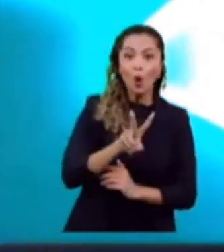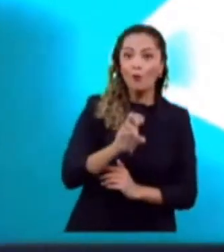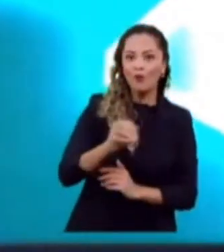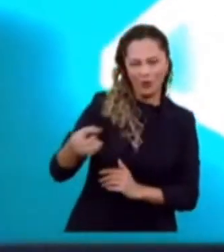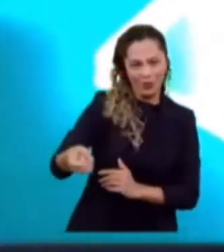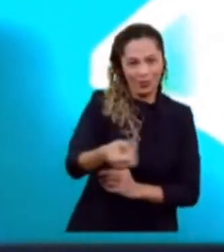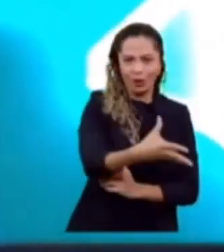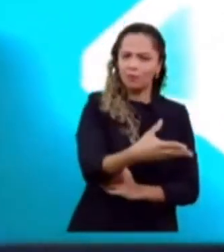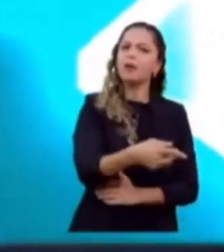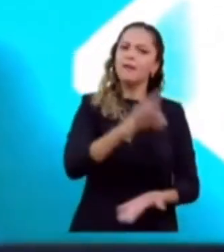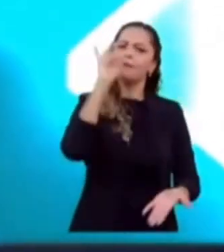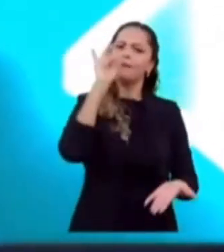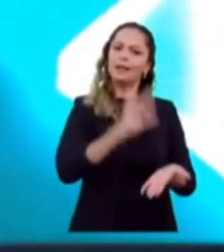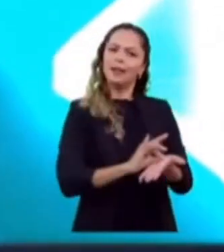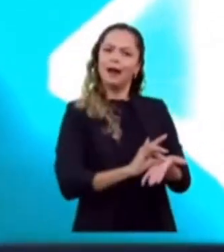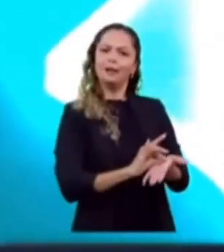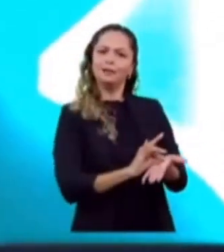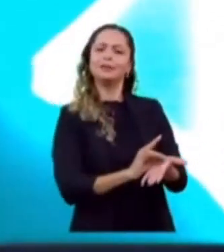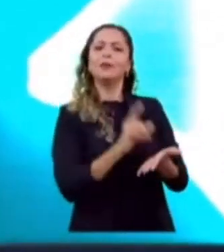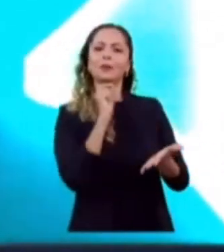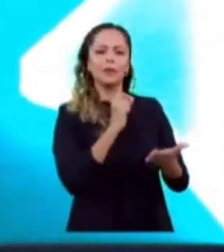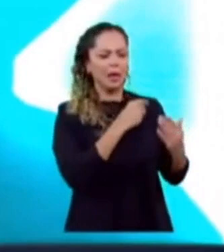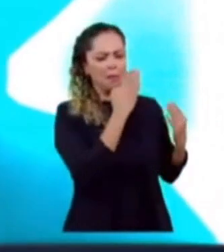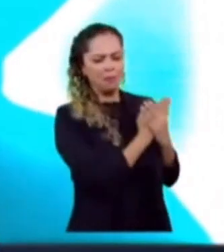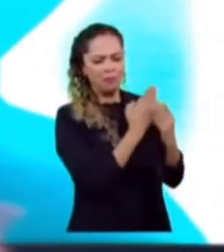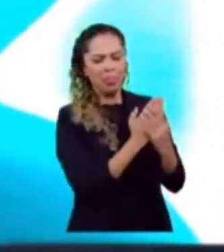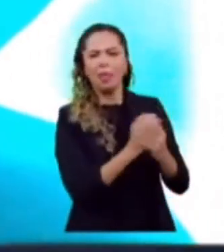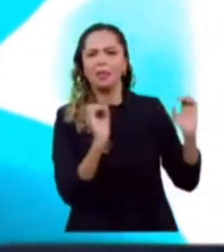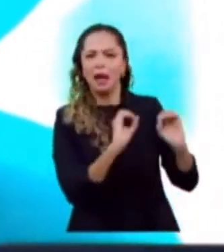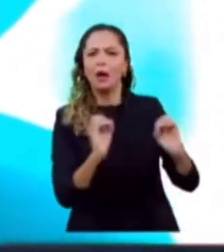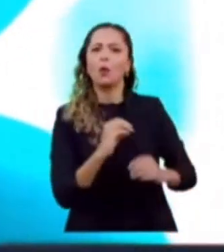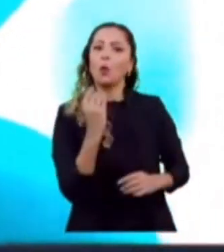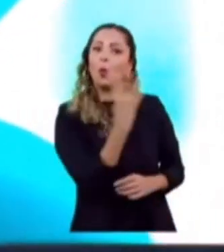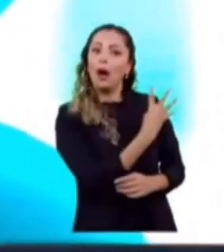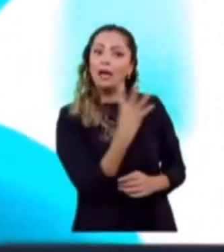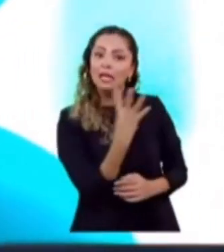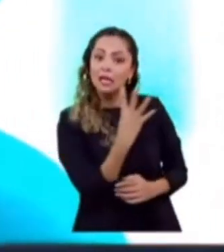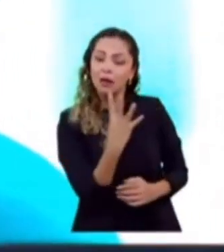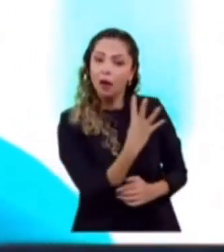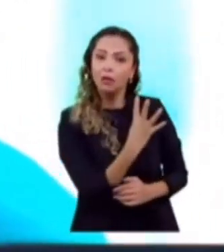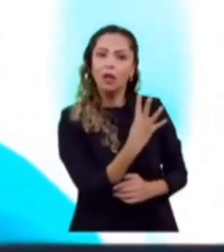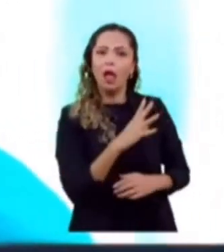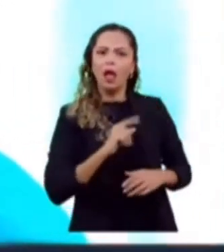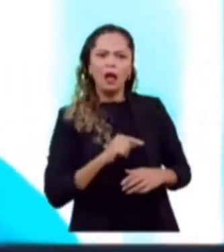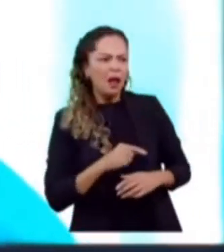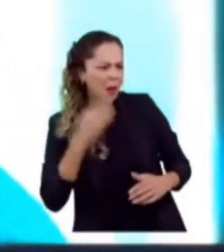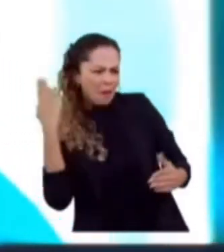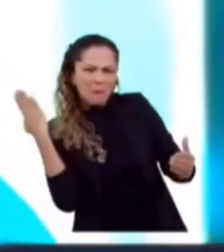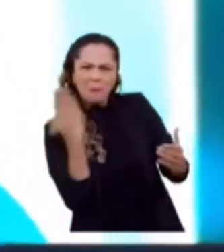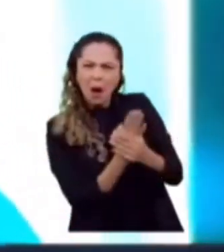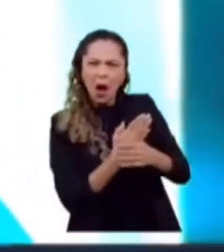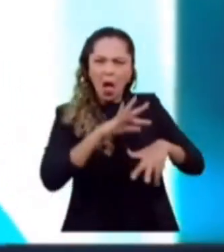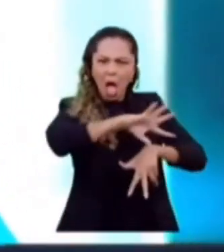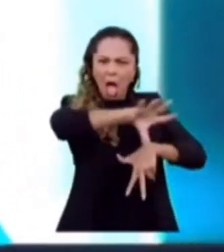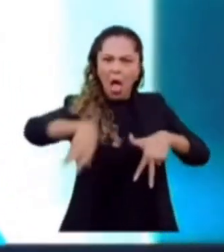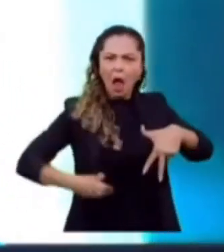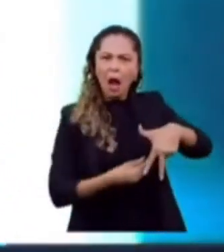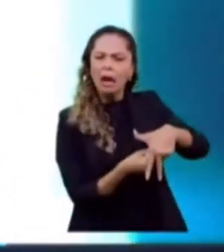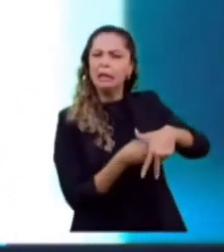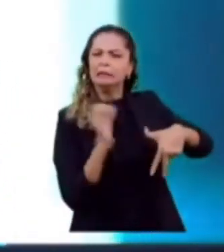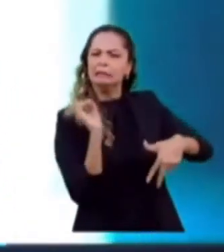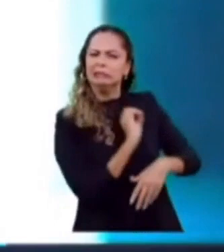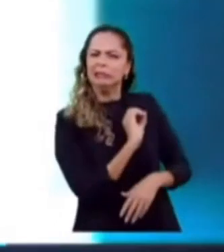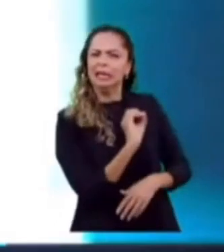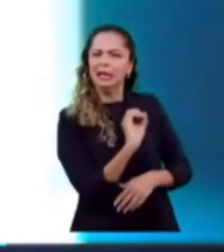limpa mesmo. 44 mandatários, nenhum escândalo de corrupção. partido que faz a diferença na vida das